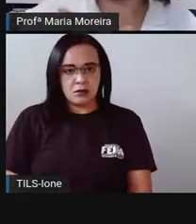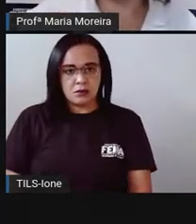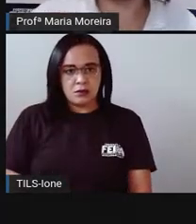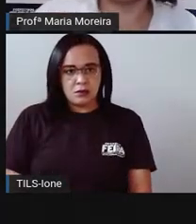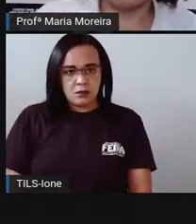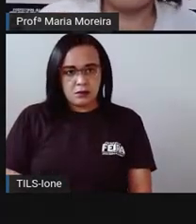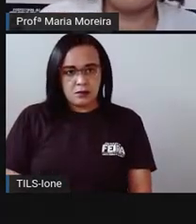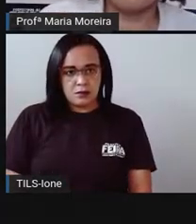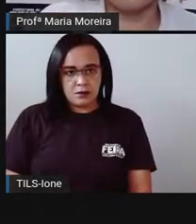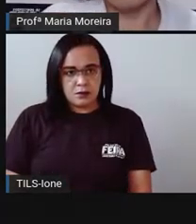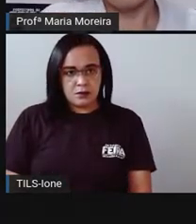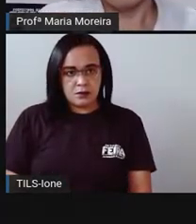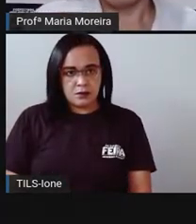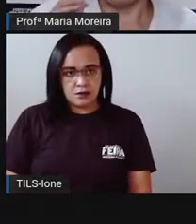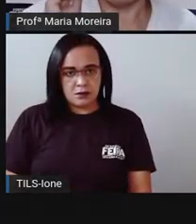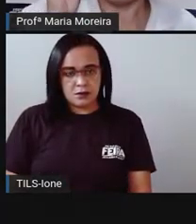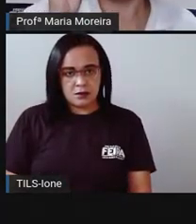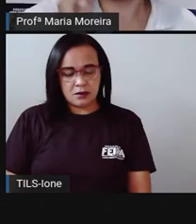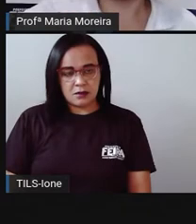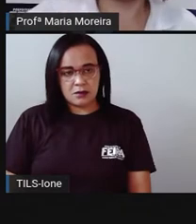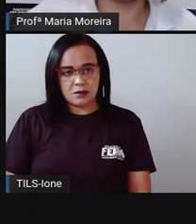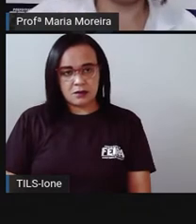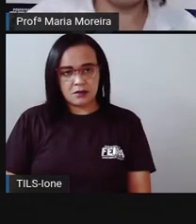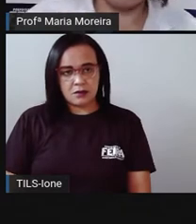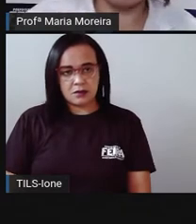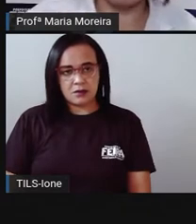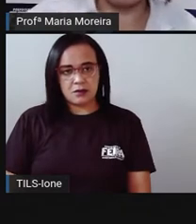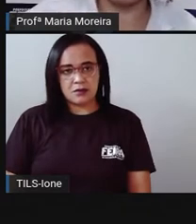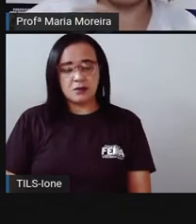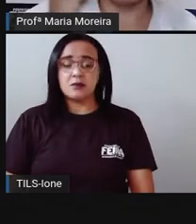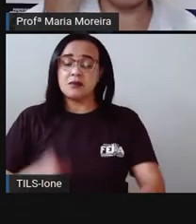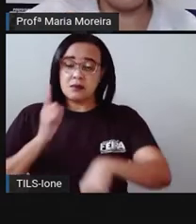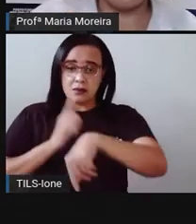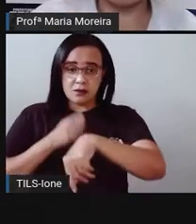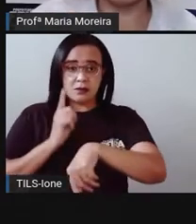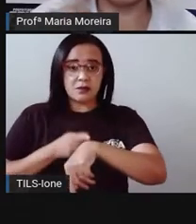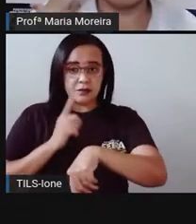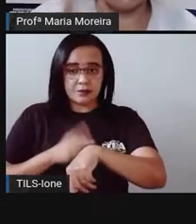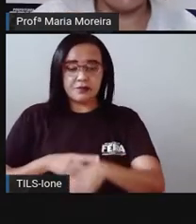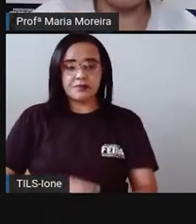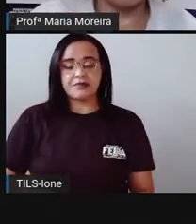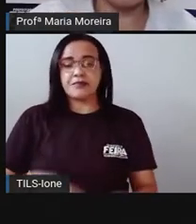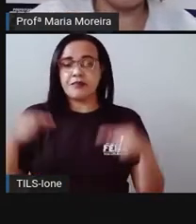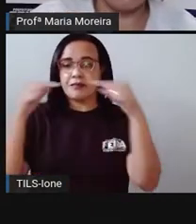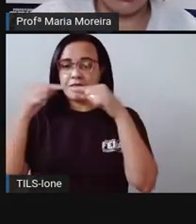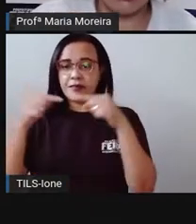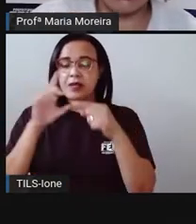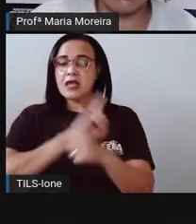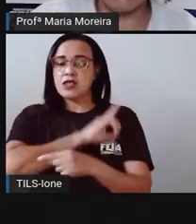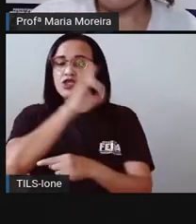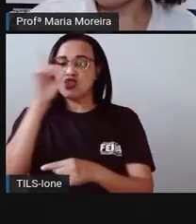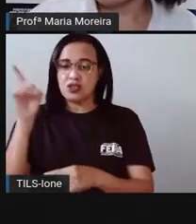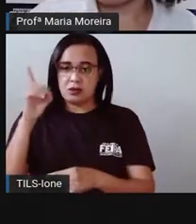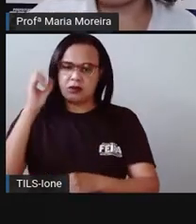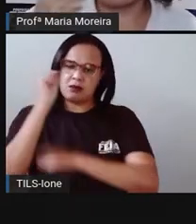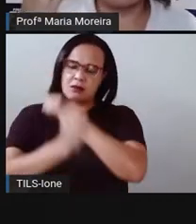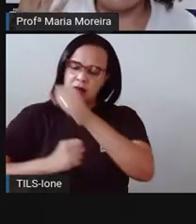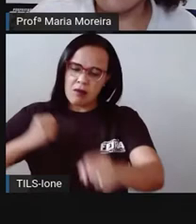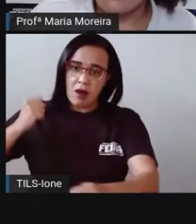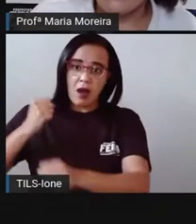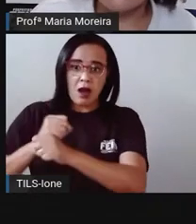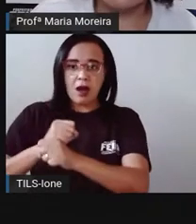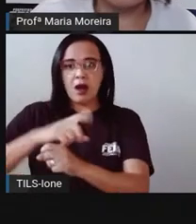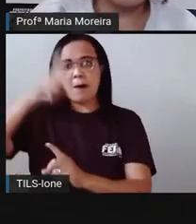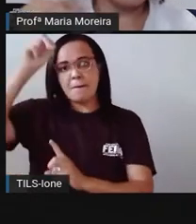parecido, mas não está repetido, não. Bom, as medidas de tempo. A gente tem o quê? Os dias, os anos, os meses, né? E a gente tem